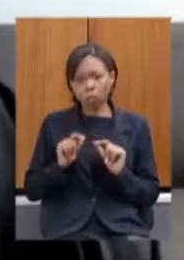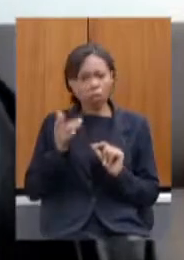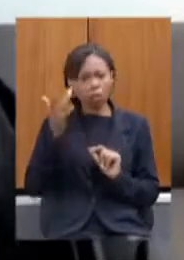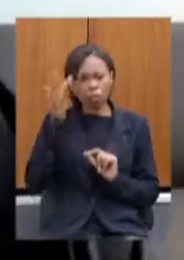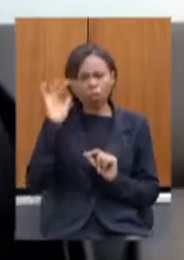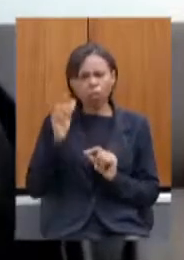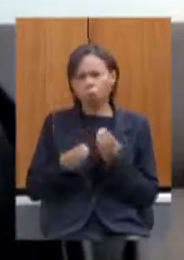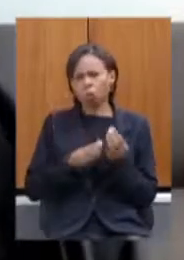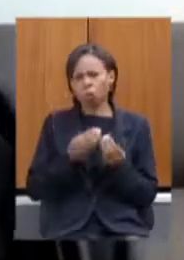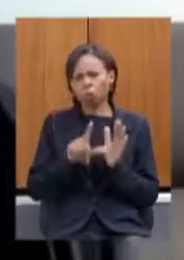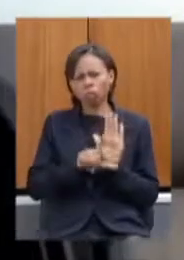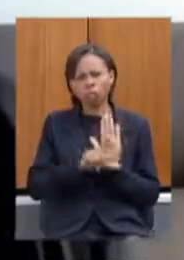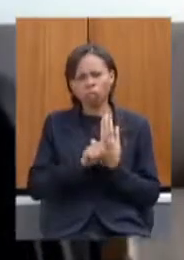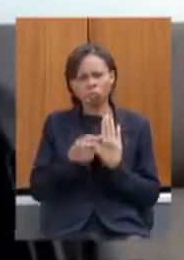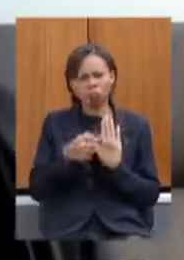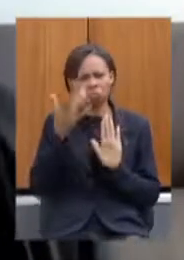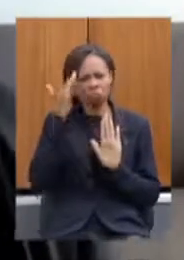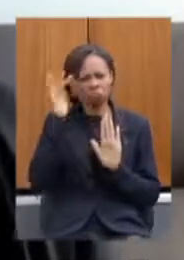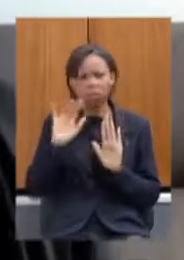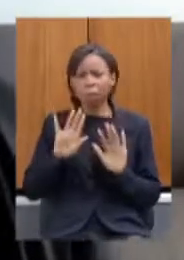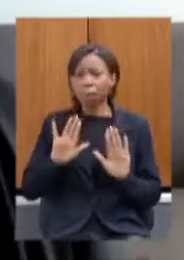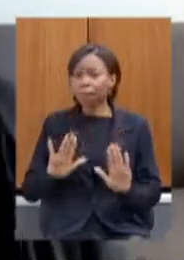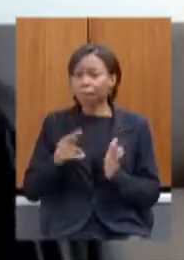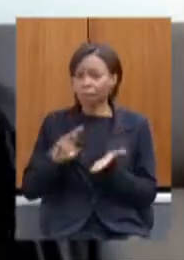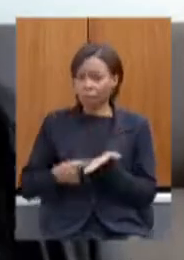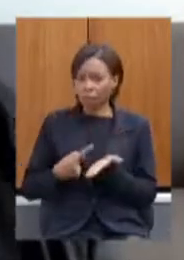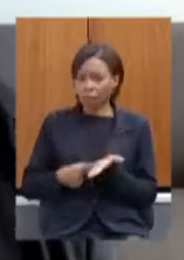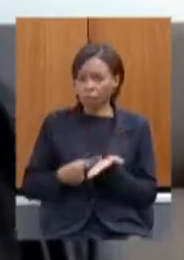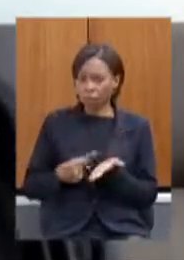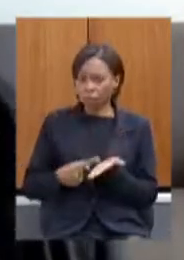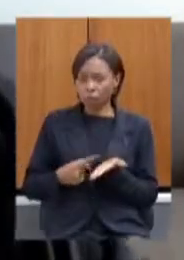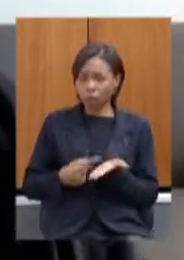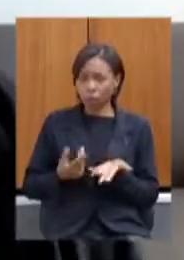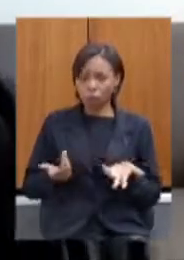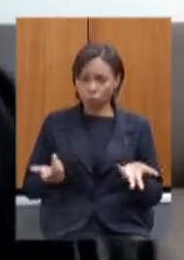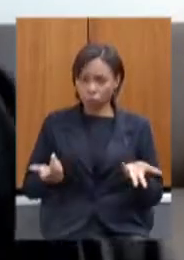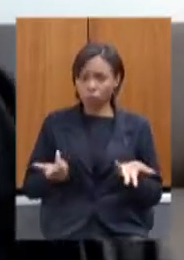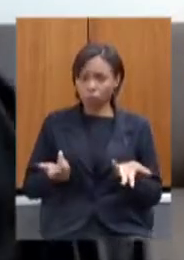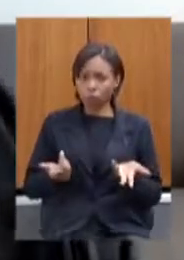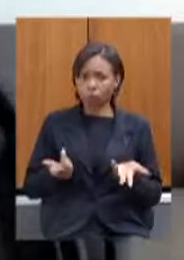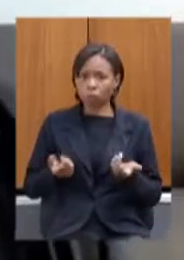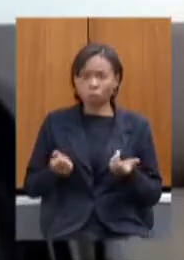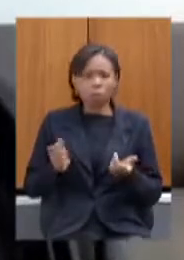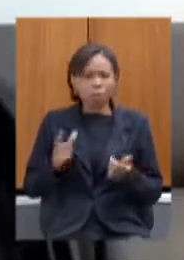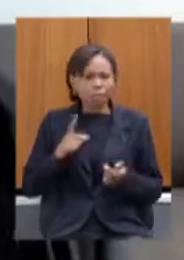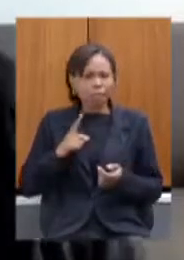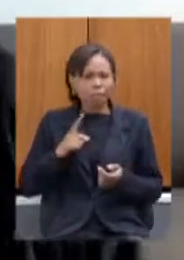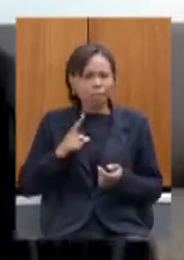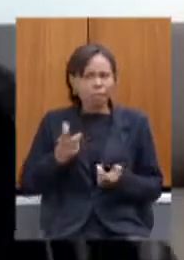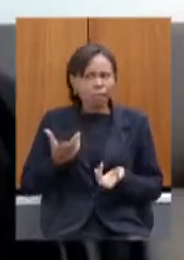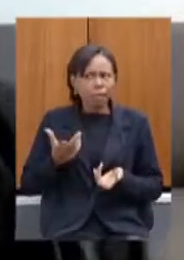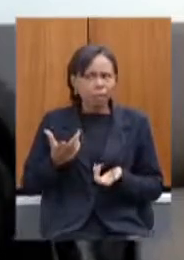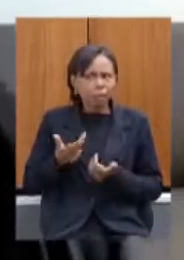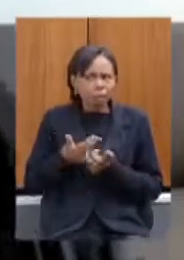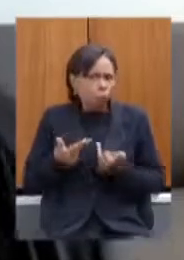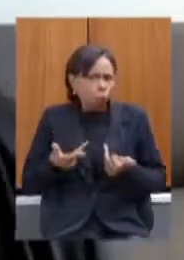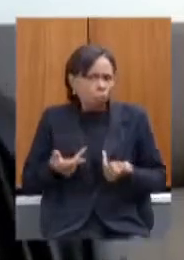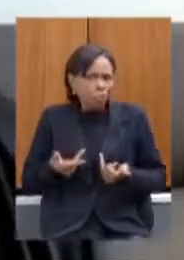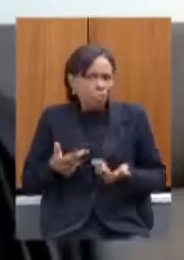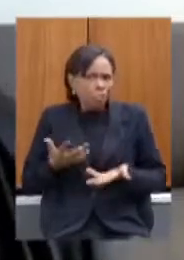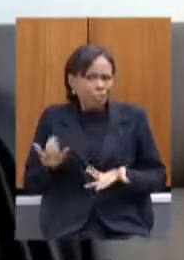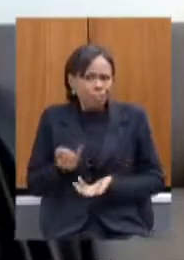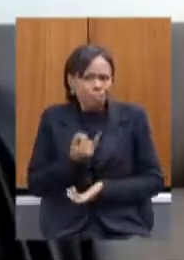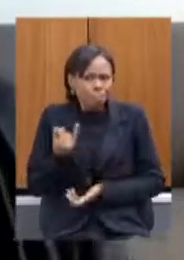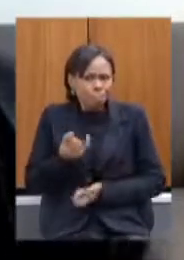como está a lei mas o acordo ele é todo ele tem cheio de condicionantes condicionantes pesadíssimas